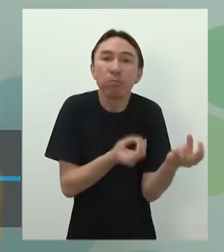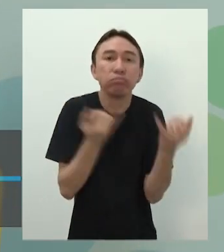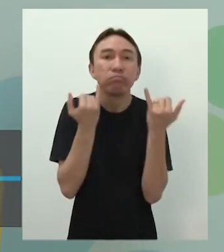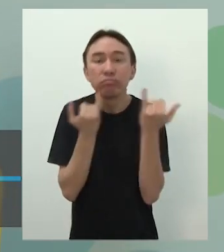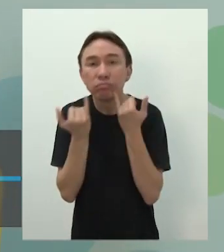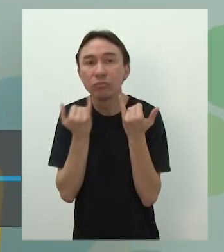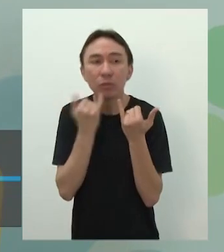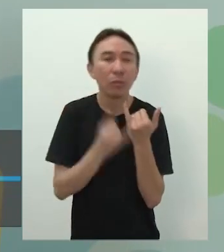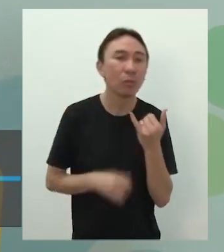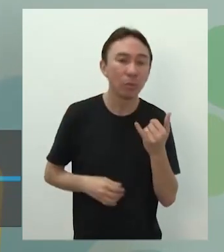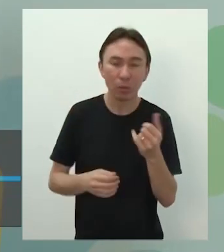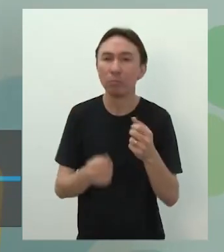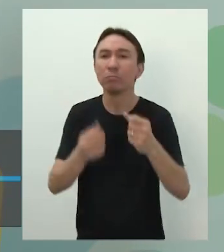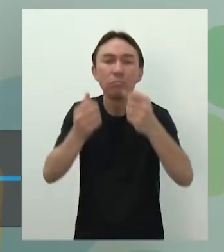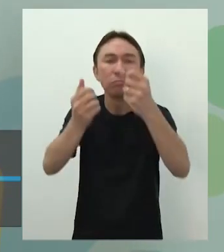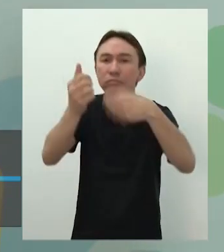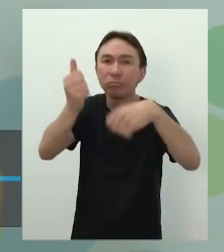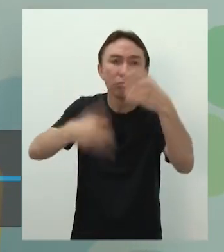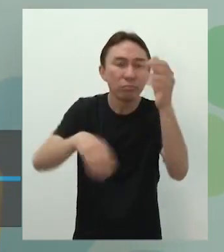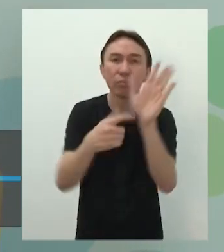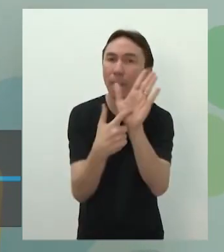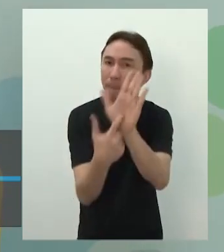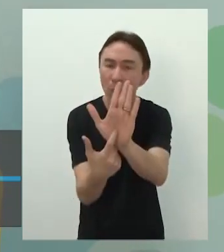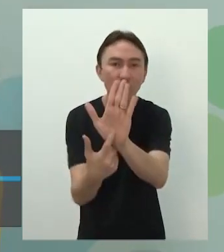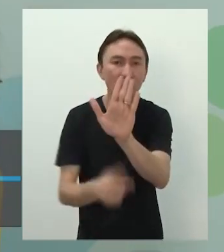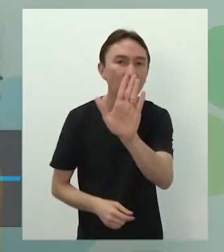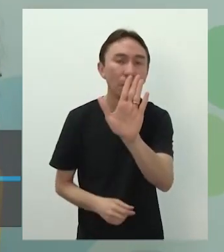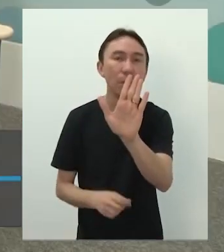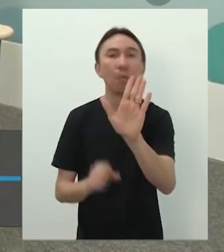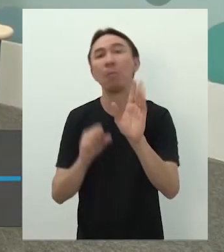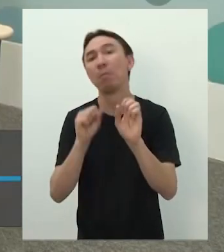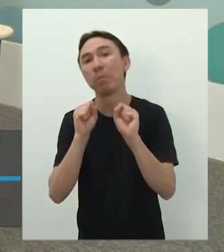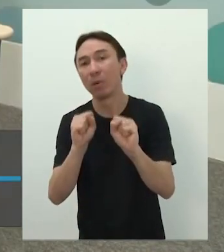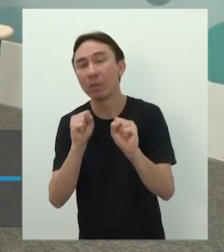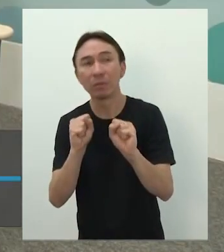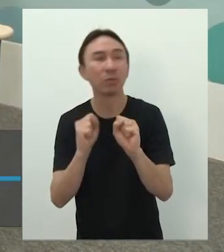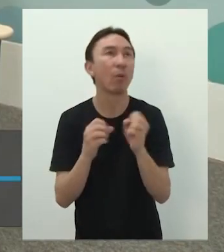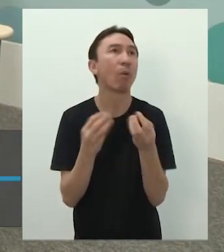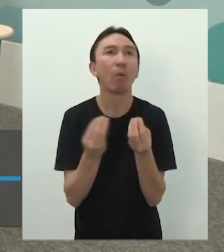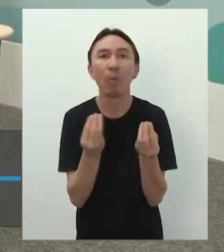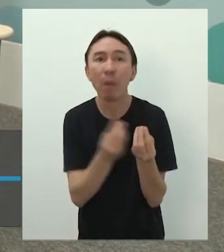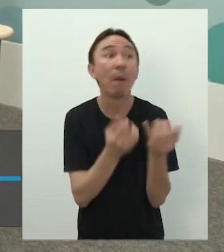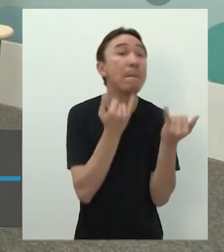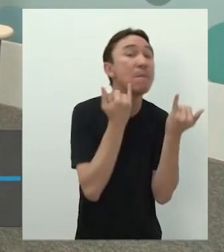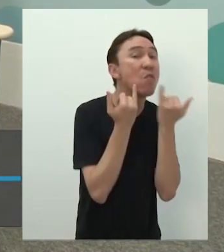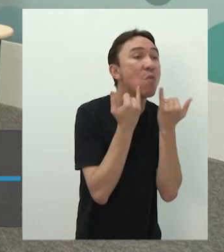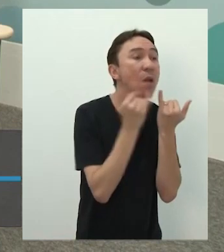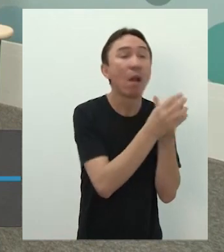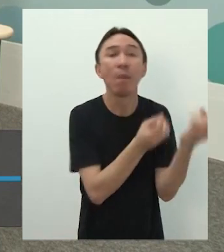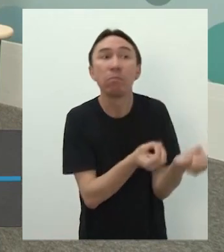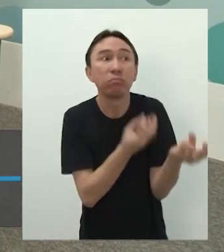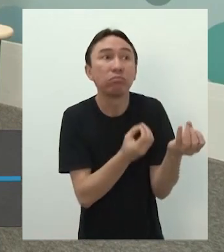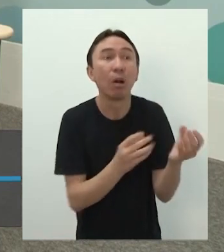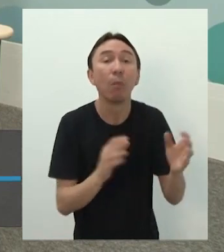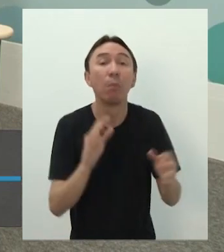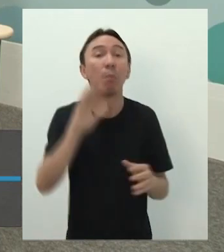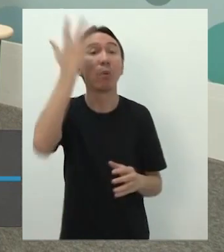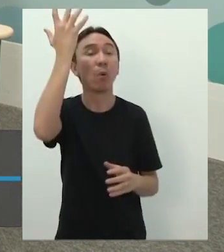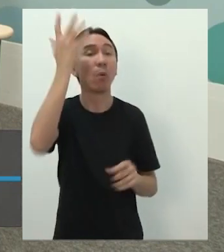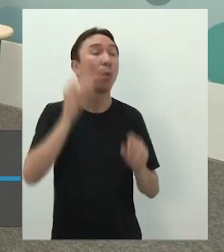informações, eu posso tentar contar como aquela informação ali aconteceu, posso tentar narrar ali,